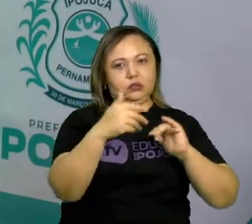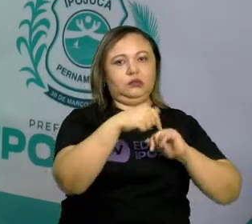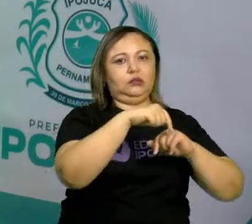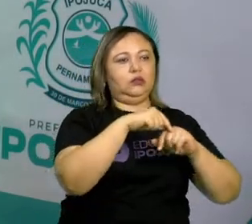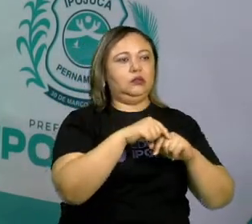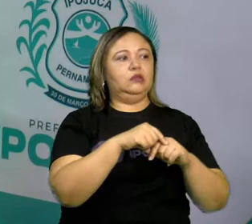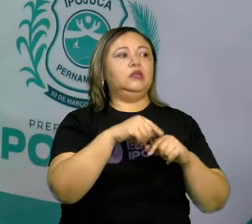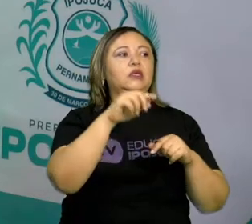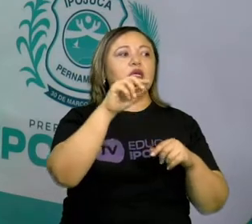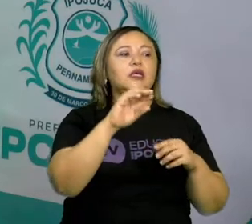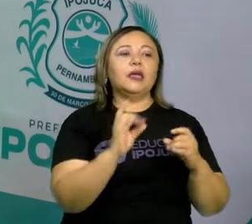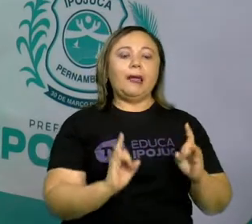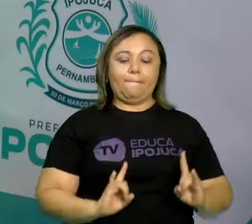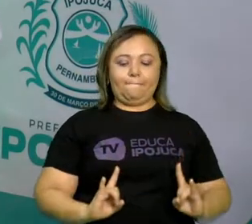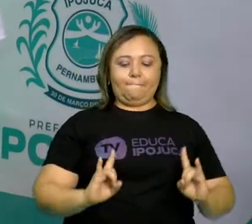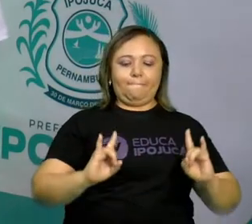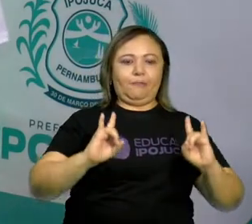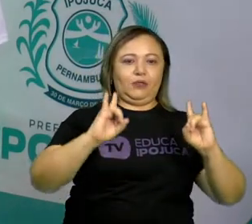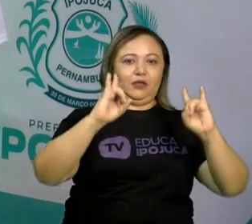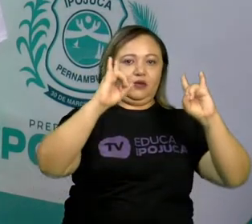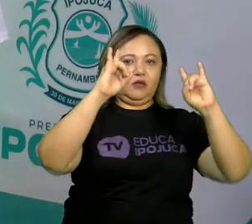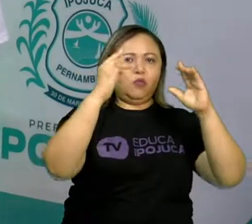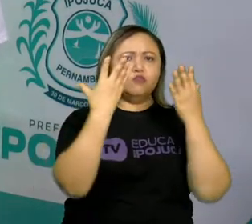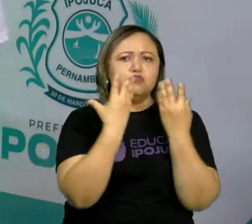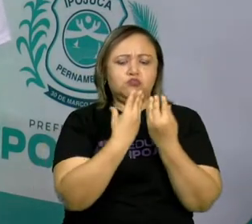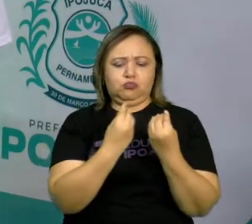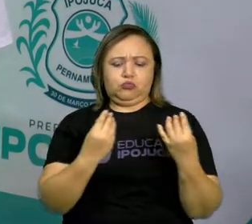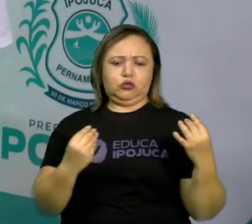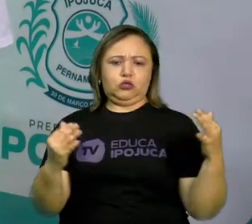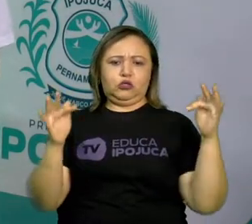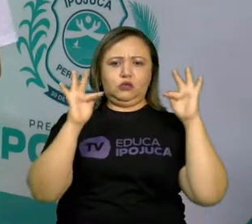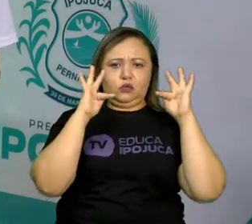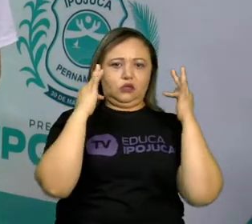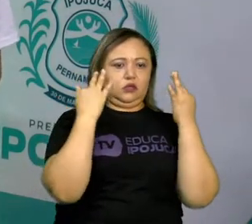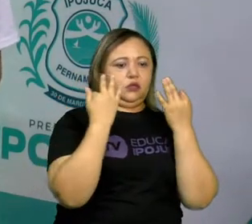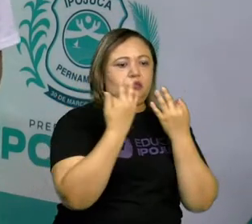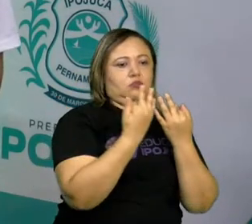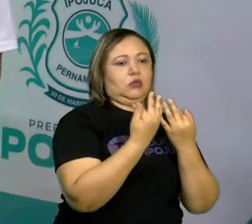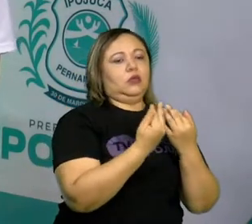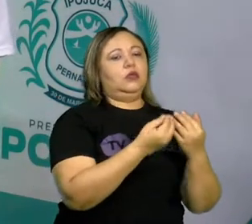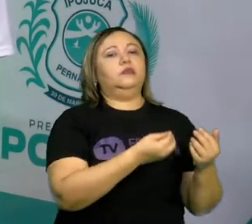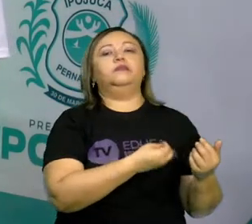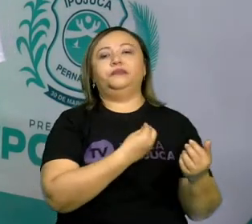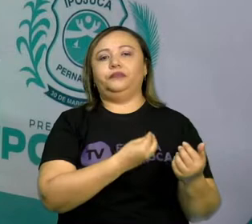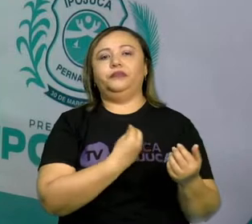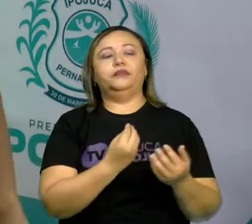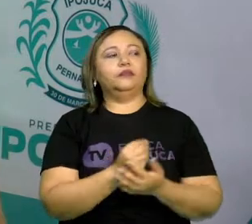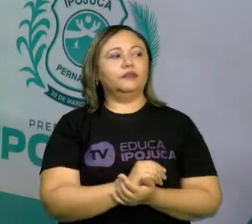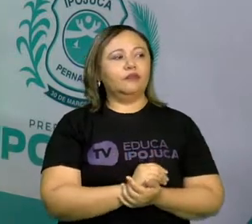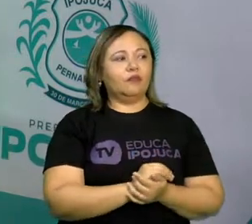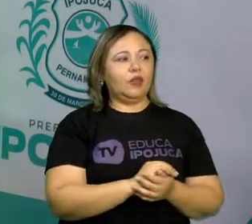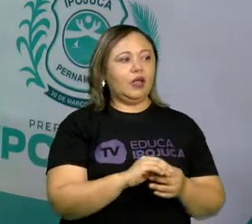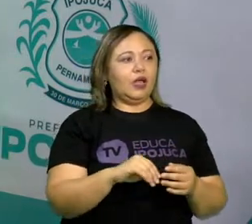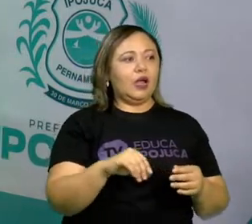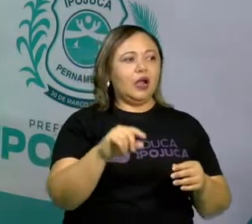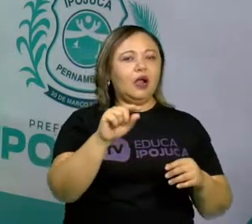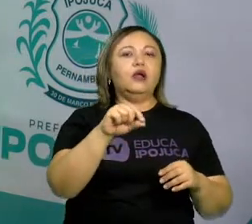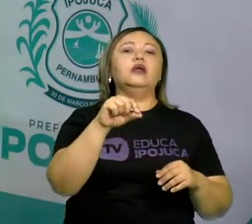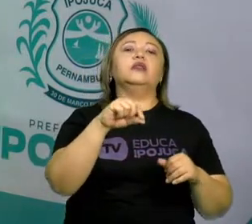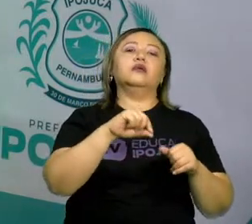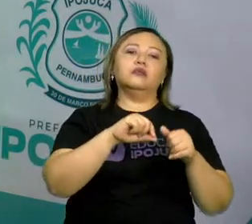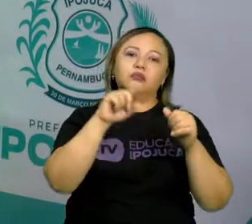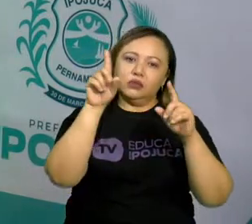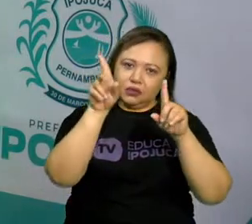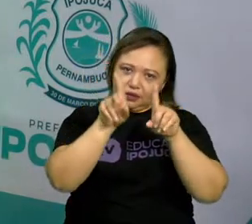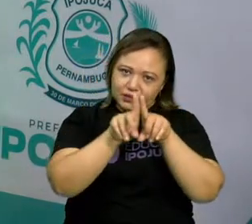aqui reside muitas famílias, muitas pessoas. Quando é habitacional,